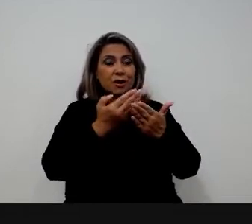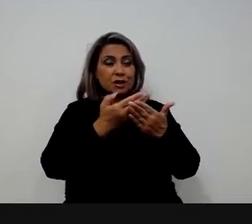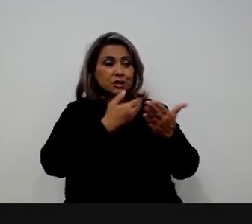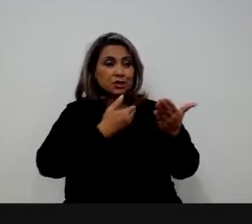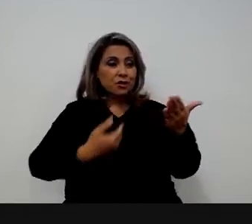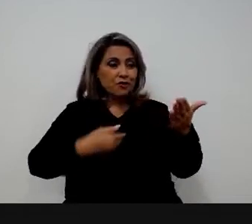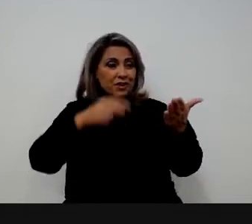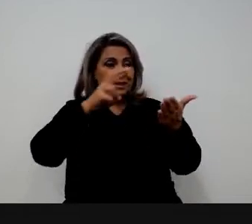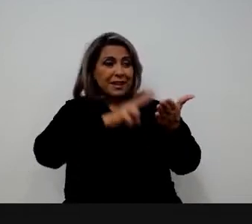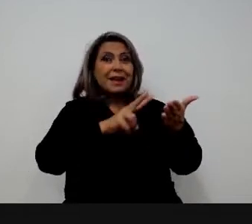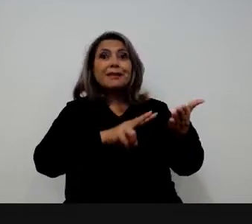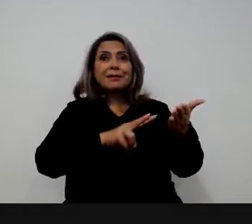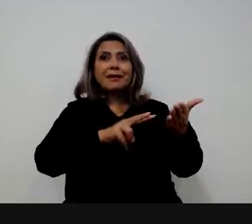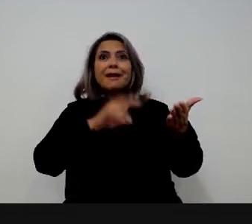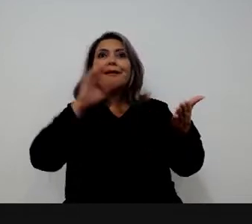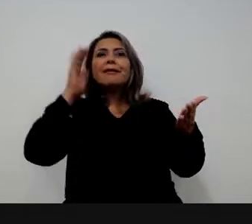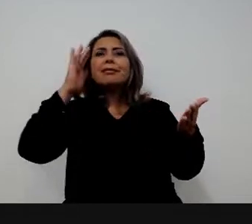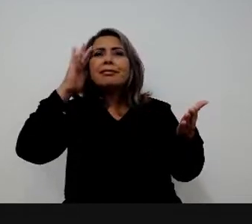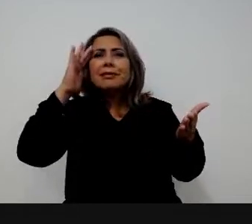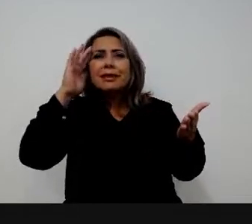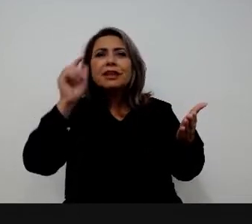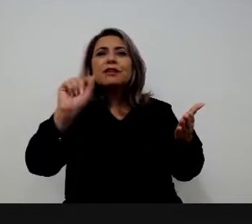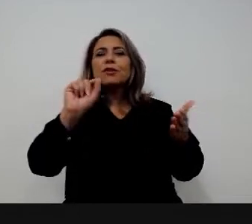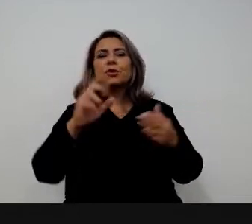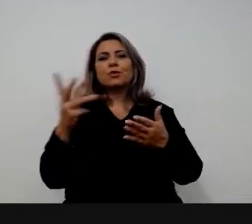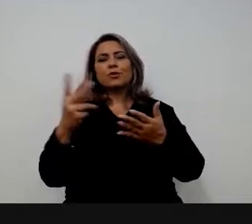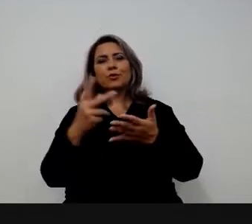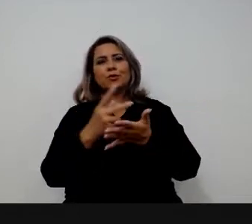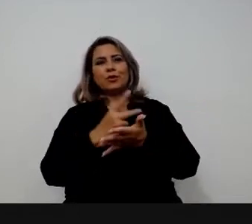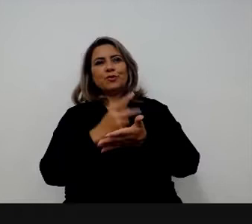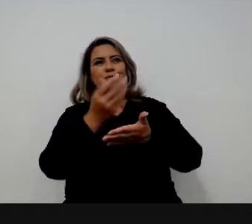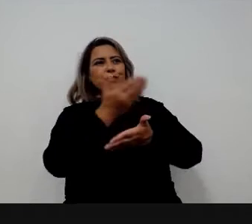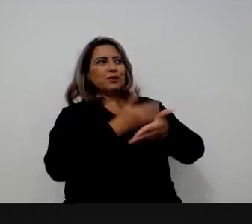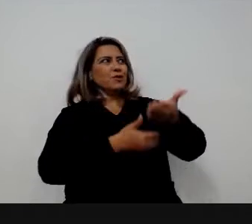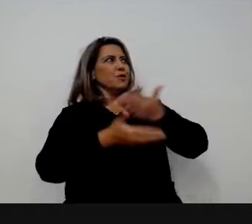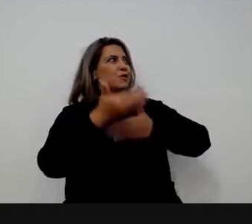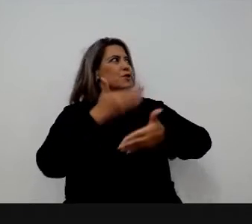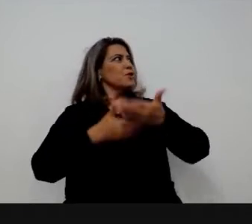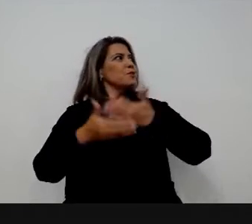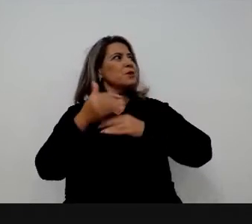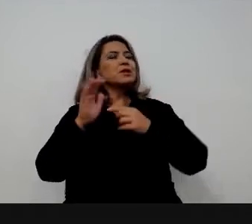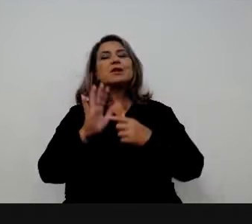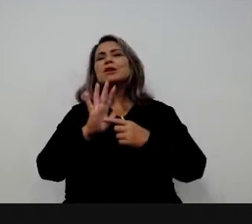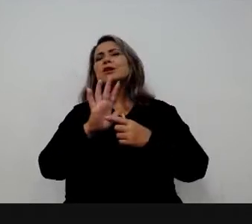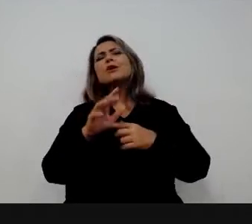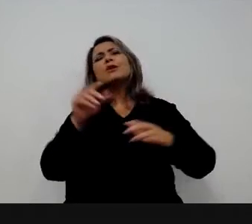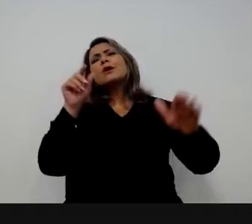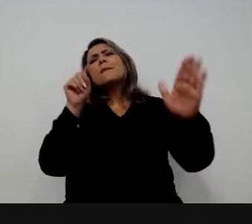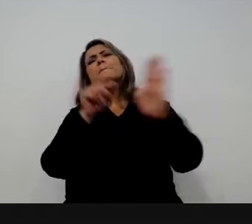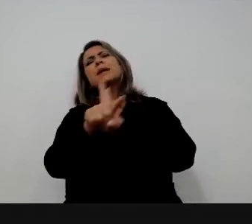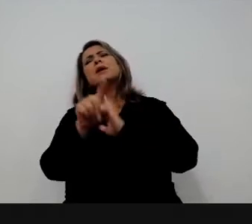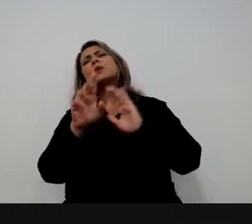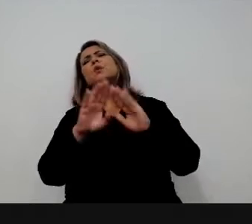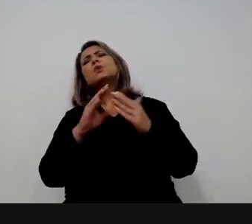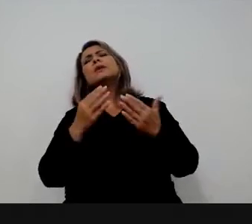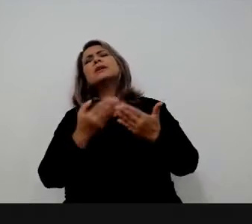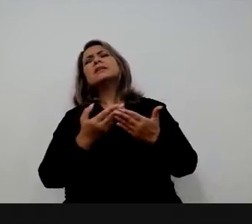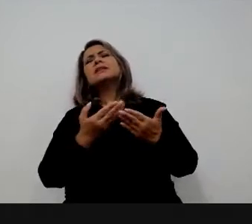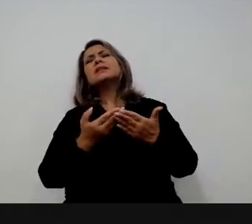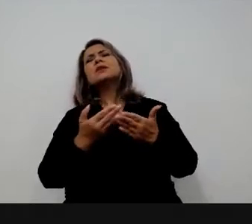é uma das perguntas dessa publicação que foi feita entre a ENAP e a rede OCDE. E ela pergunta às escolas